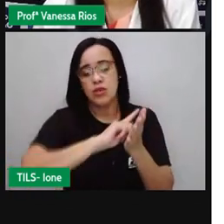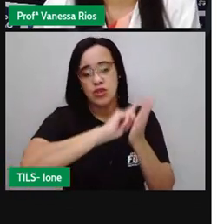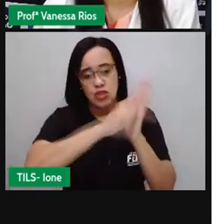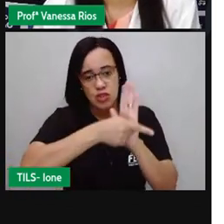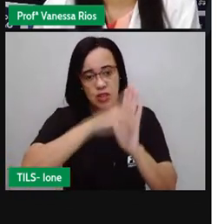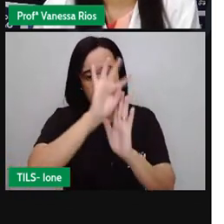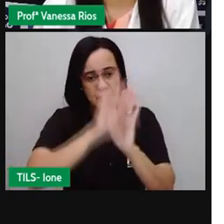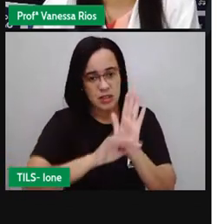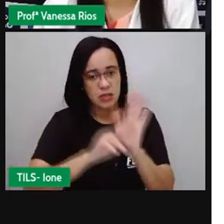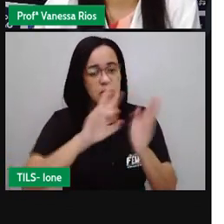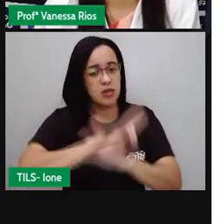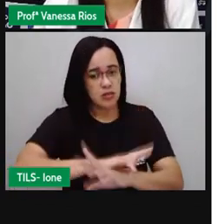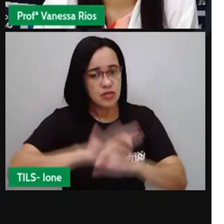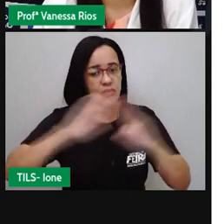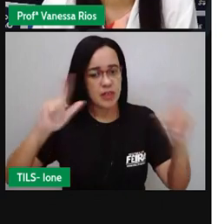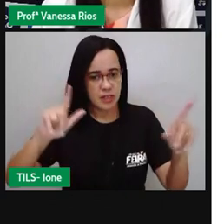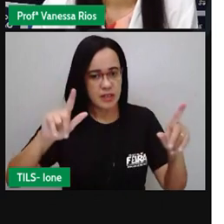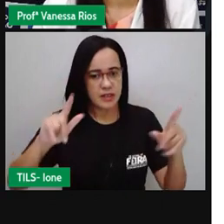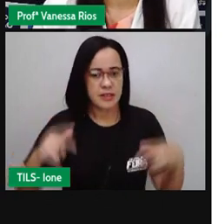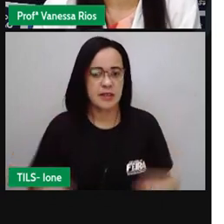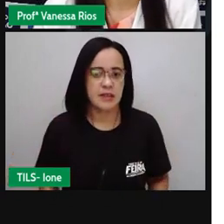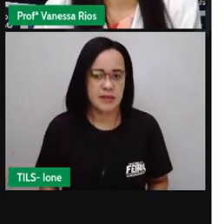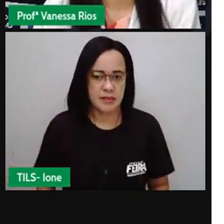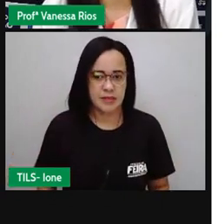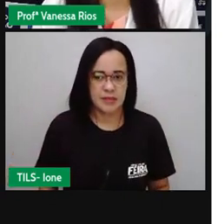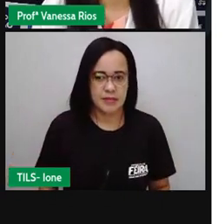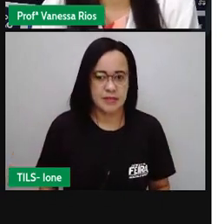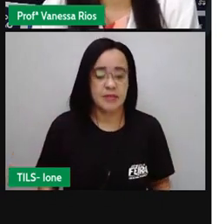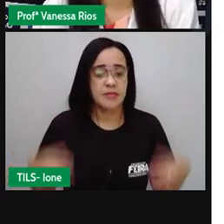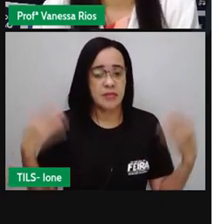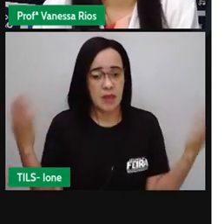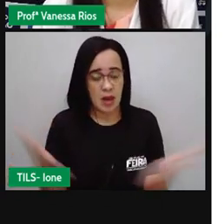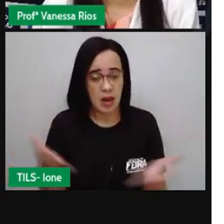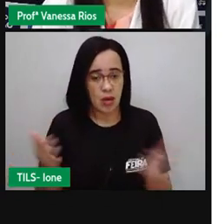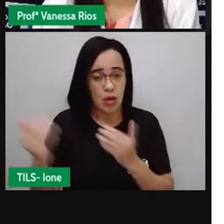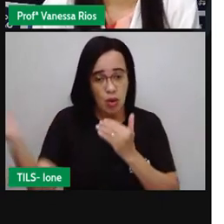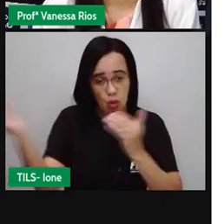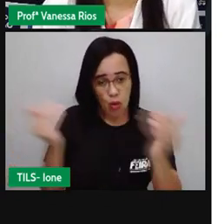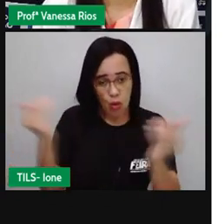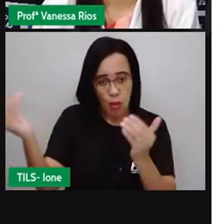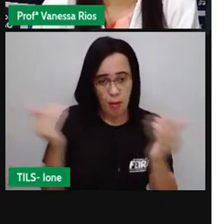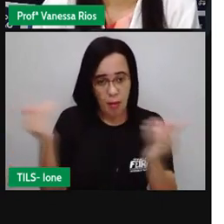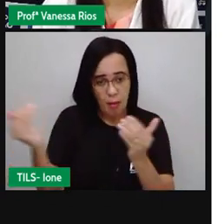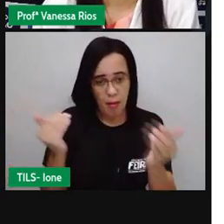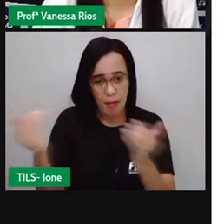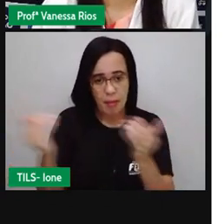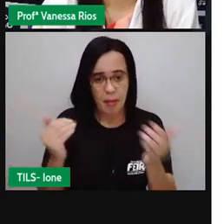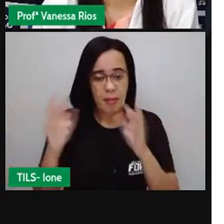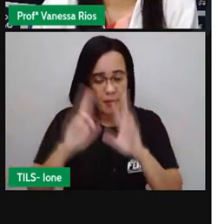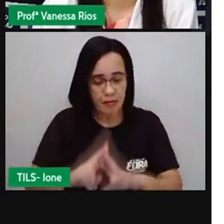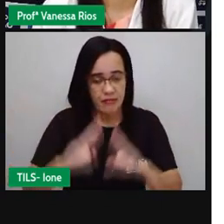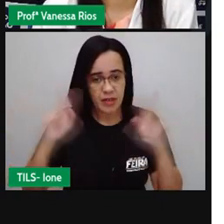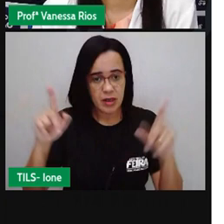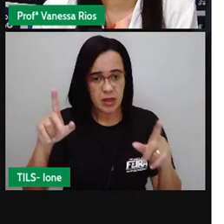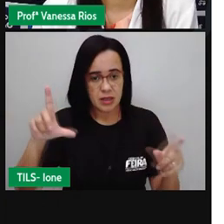a Pró colocou aqui algumas comparações para que a gente observe né essas diferenças